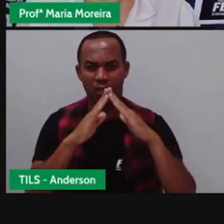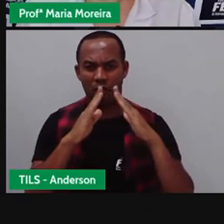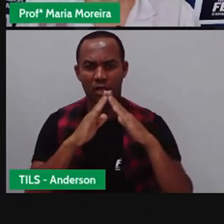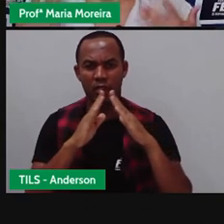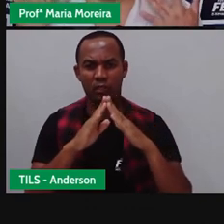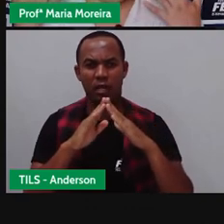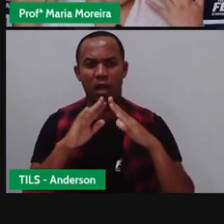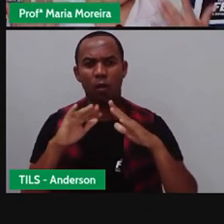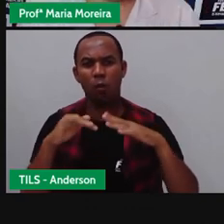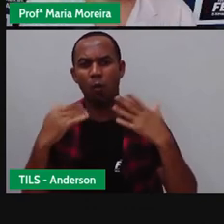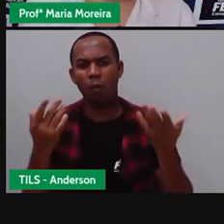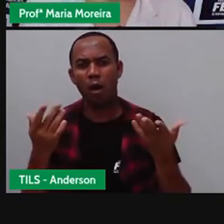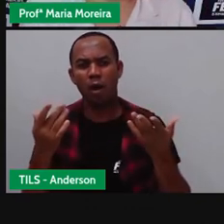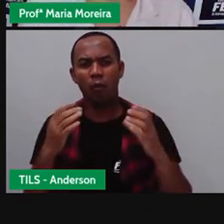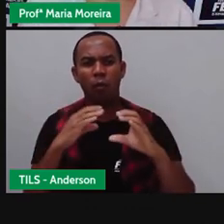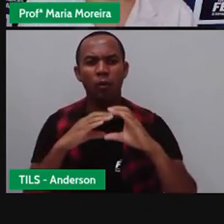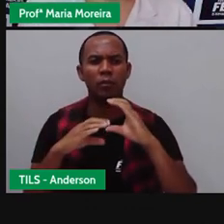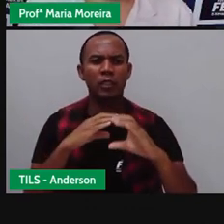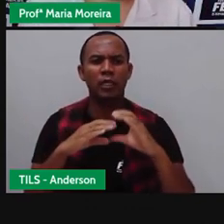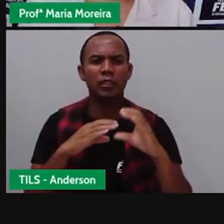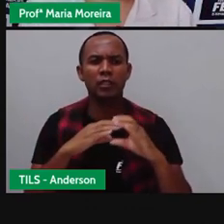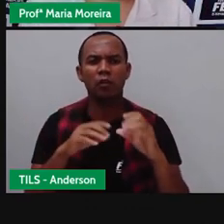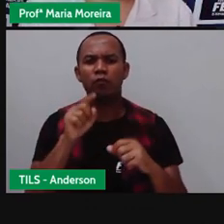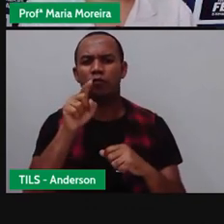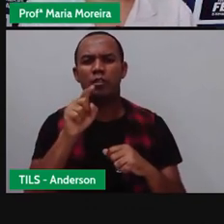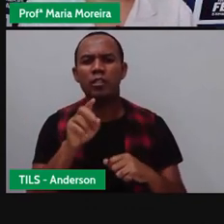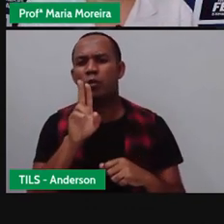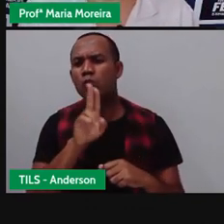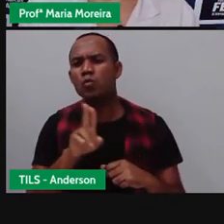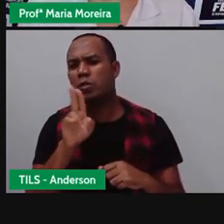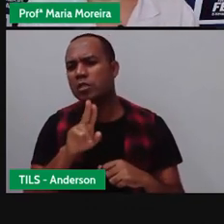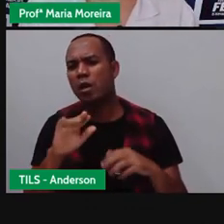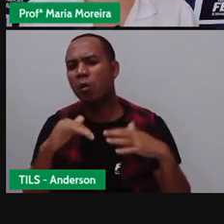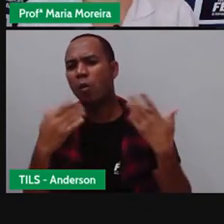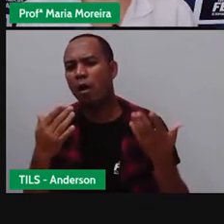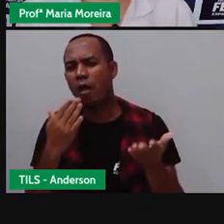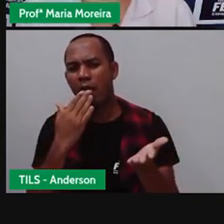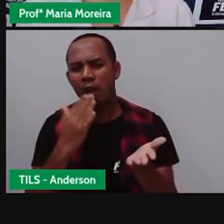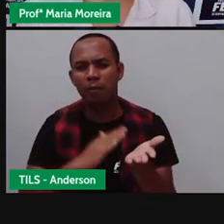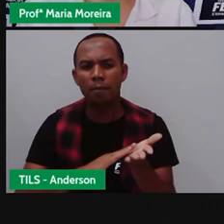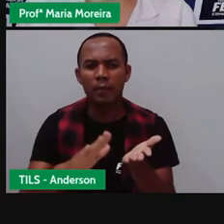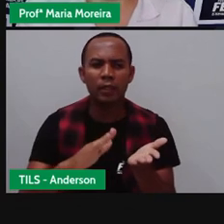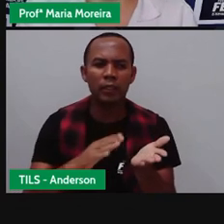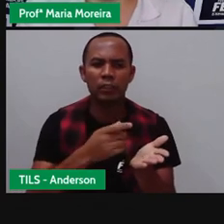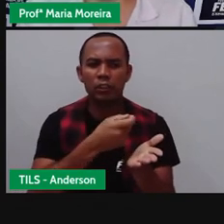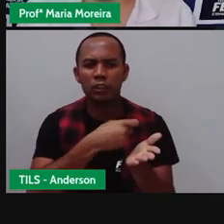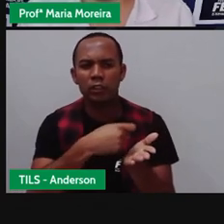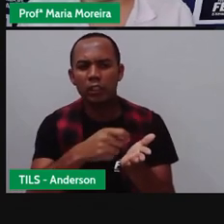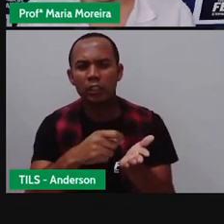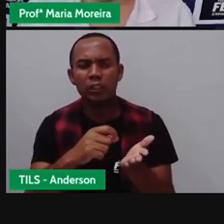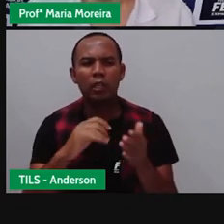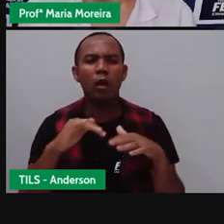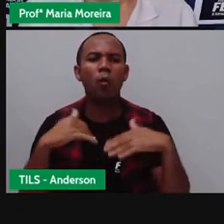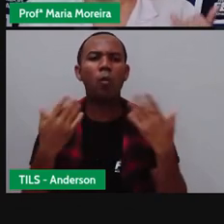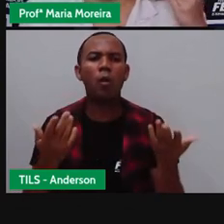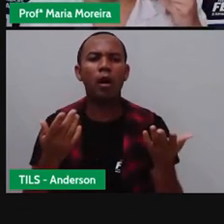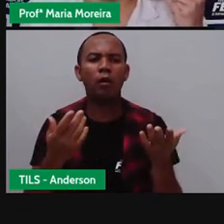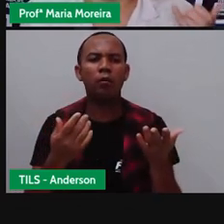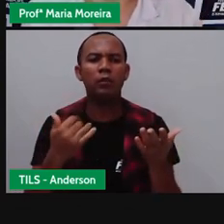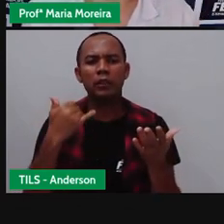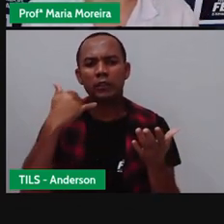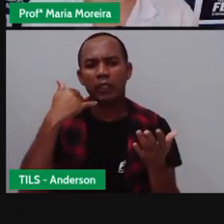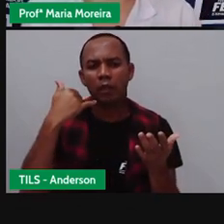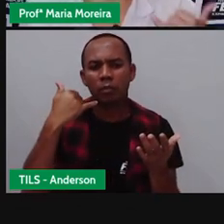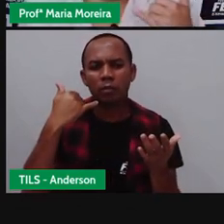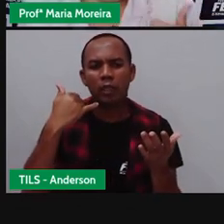Qual o meio de comunicação que vocês mais utilizam? Bilhete, escrita, só o celular? Usa o